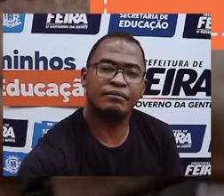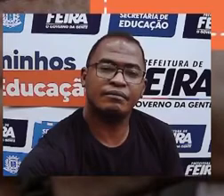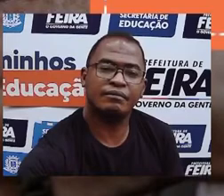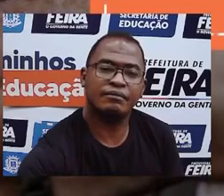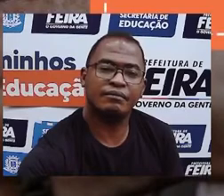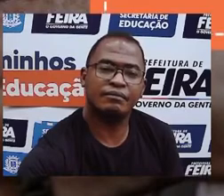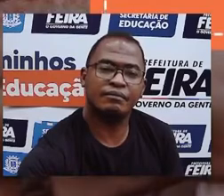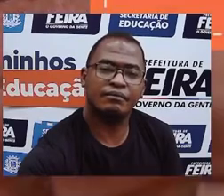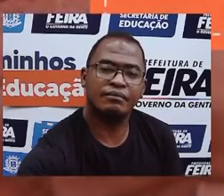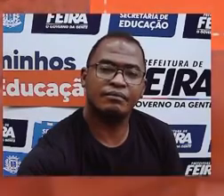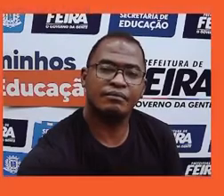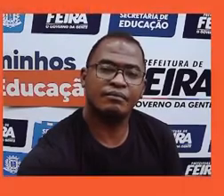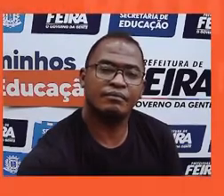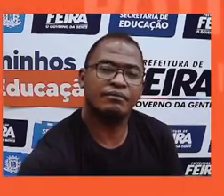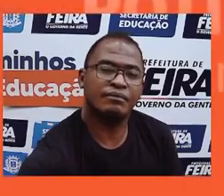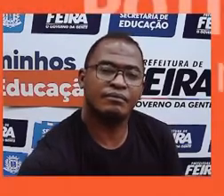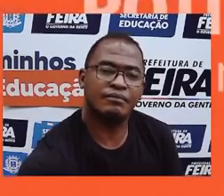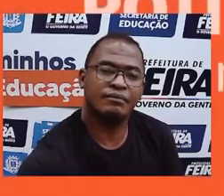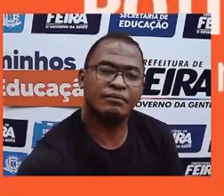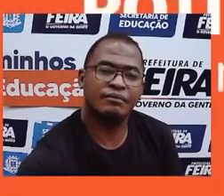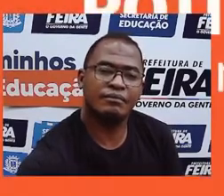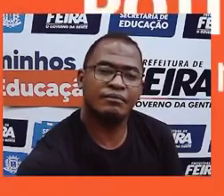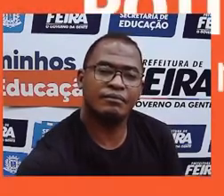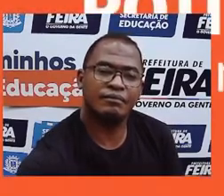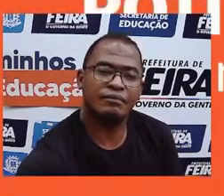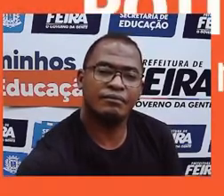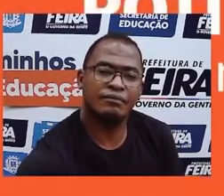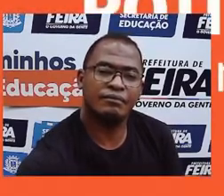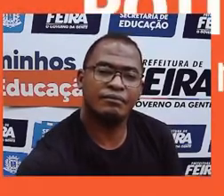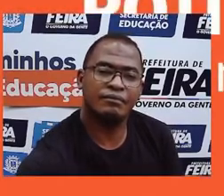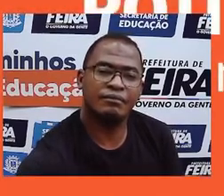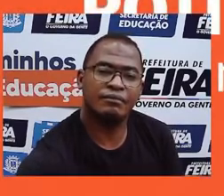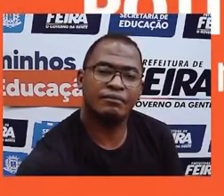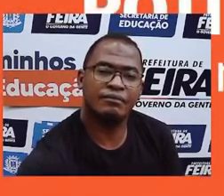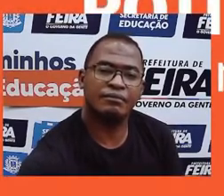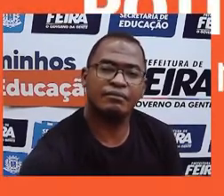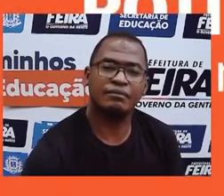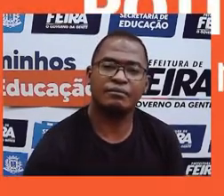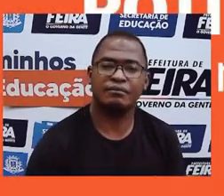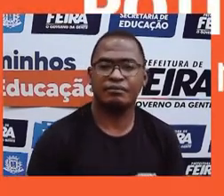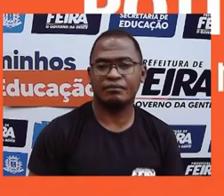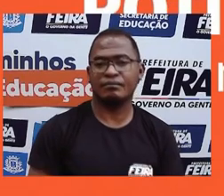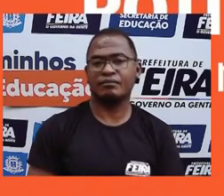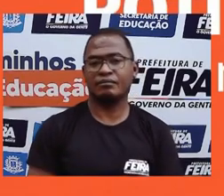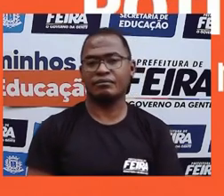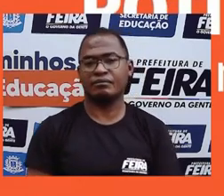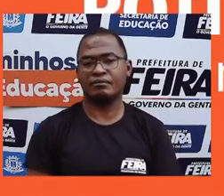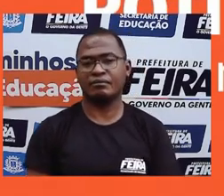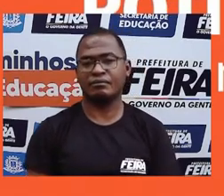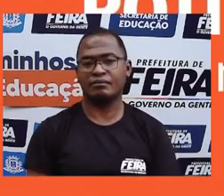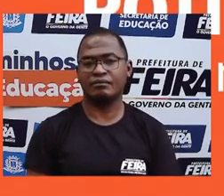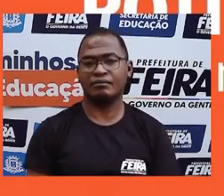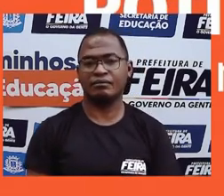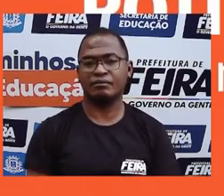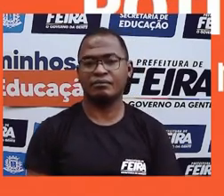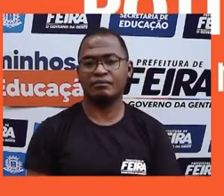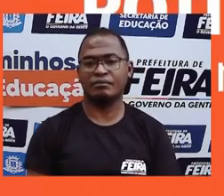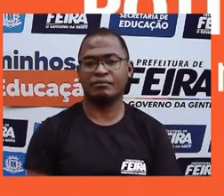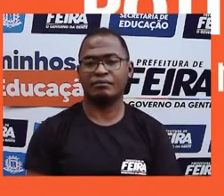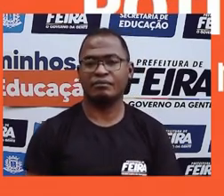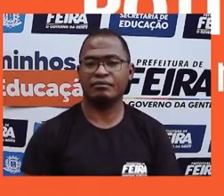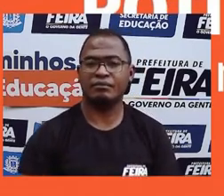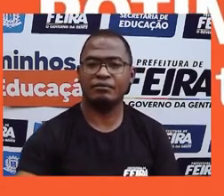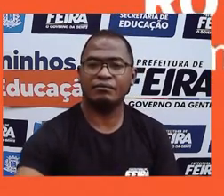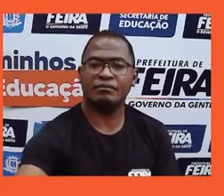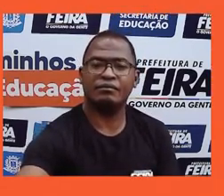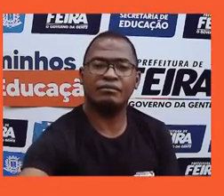com companhia. Procure ter uma rotina alimentar e escolher locais tranquilos e agradáveis para realizar